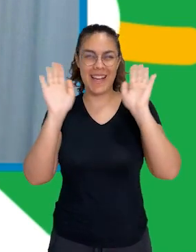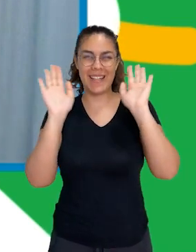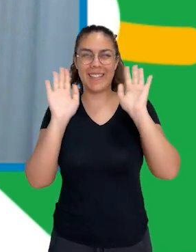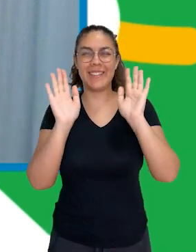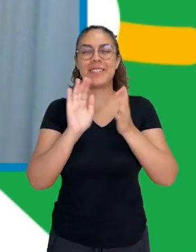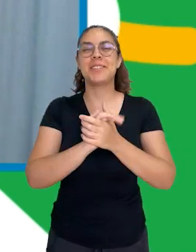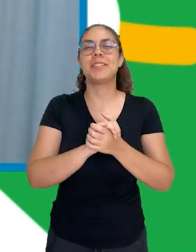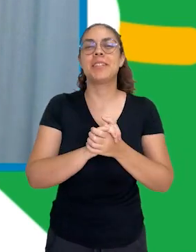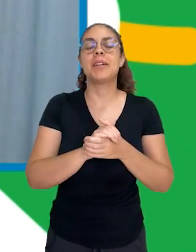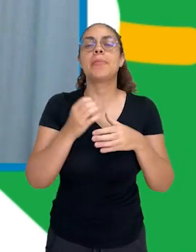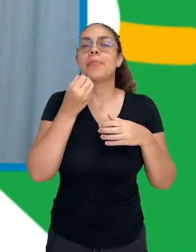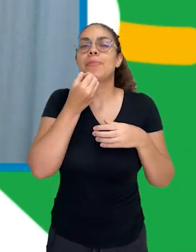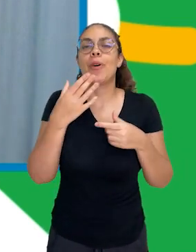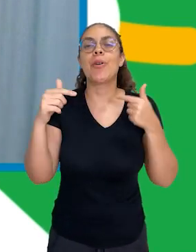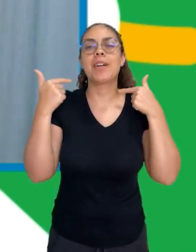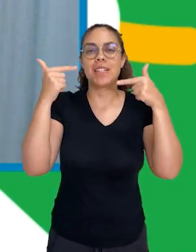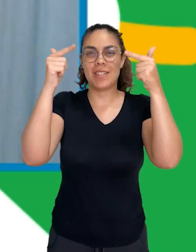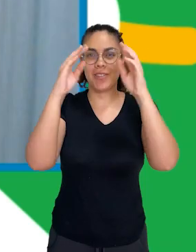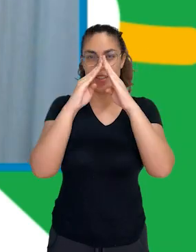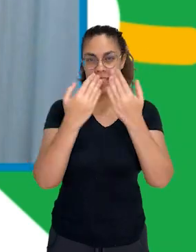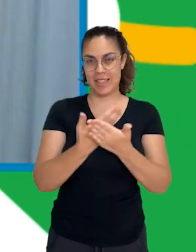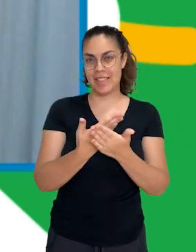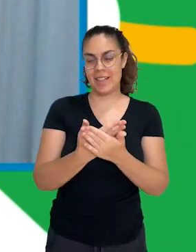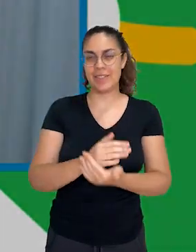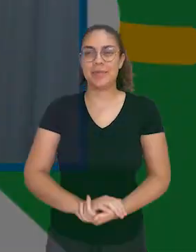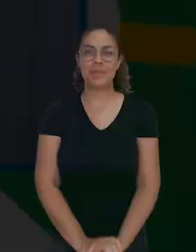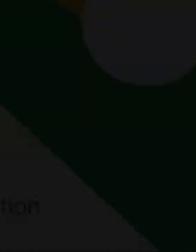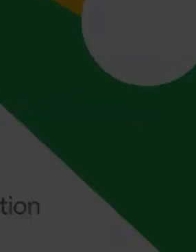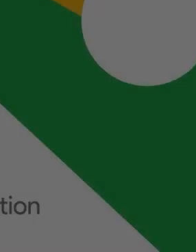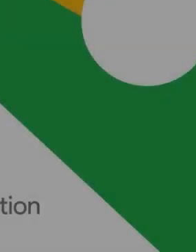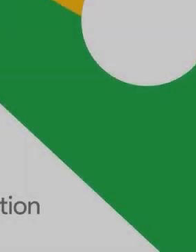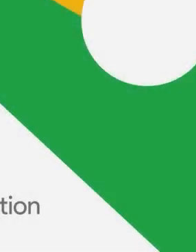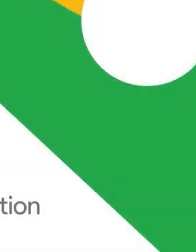Um grande abraço, muito sucesso em sua sala de aula híbrida.